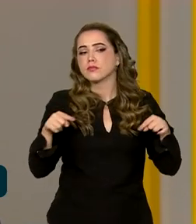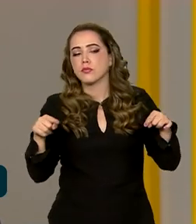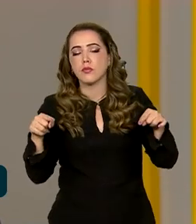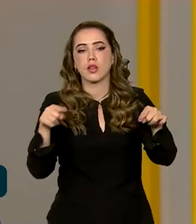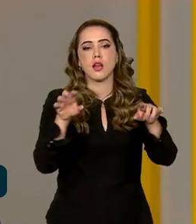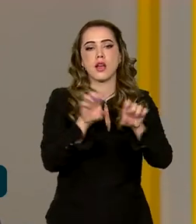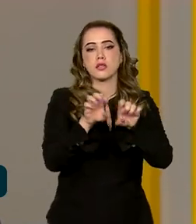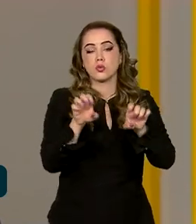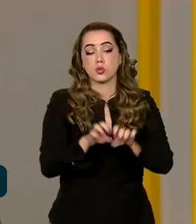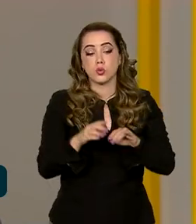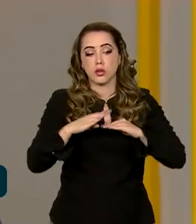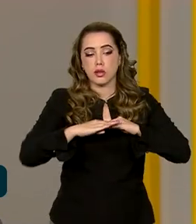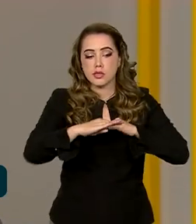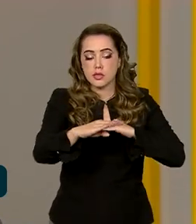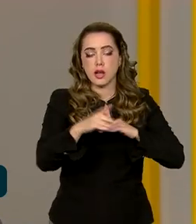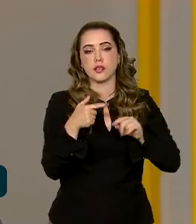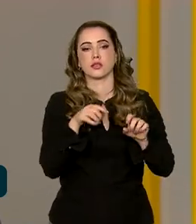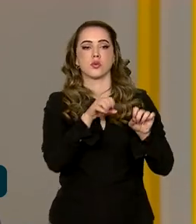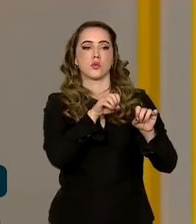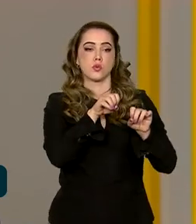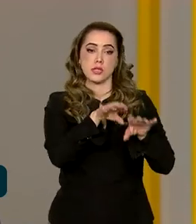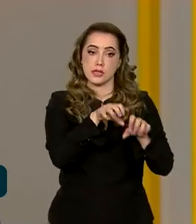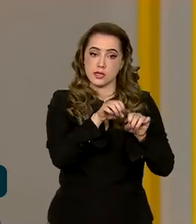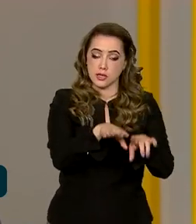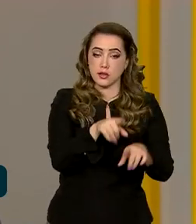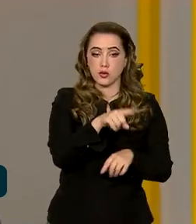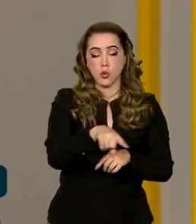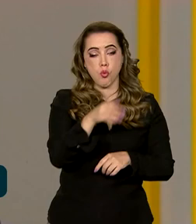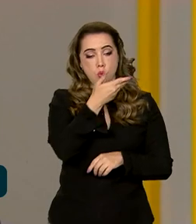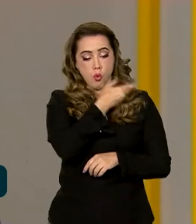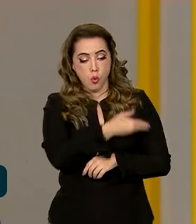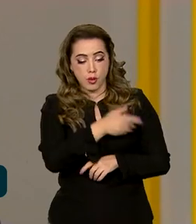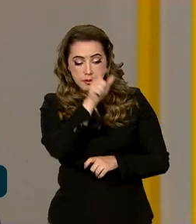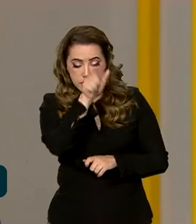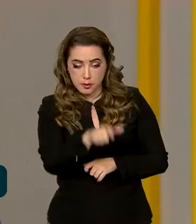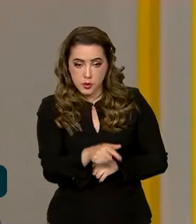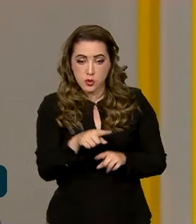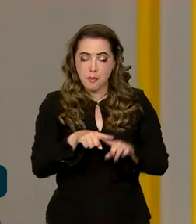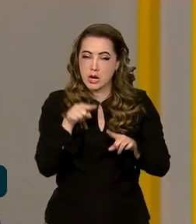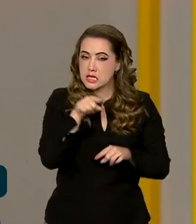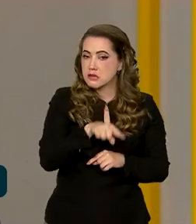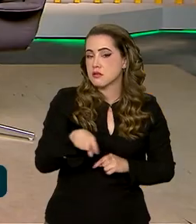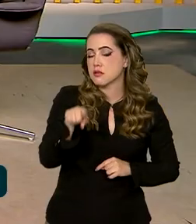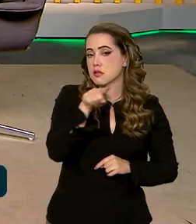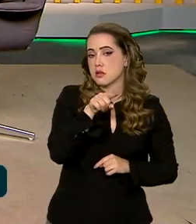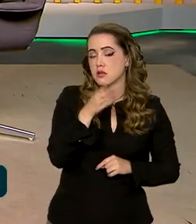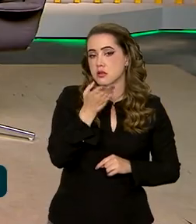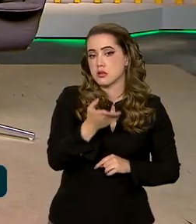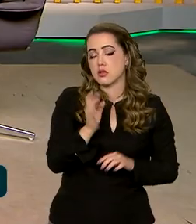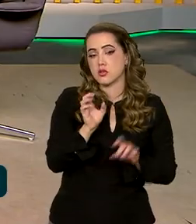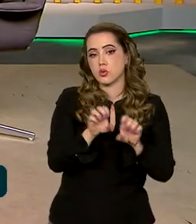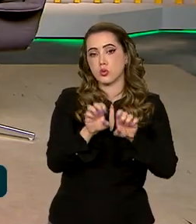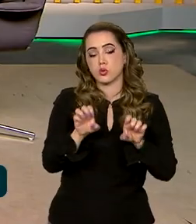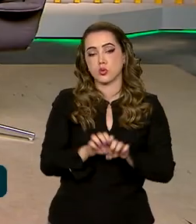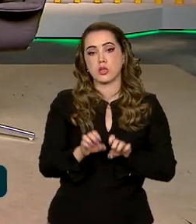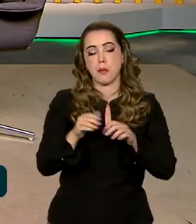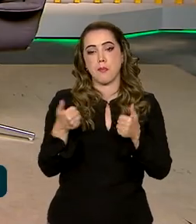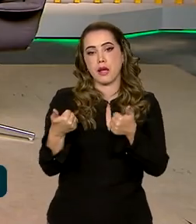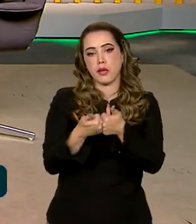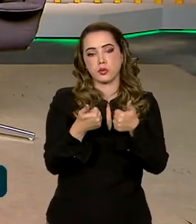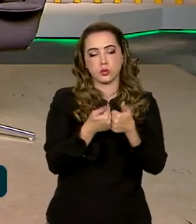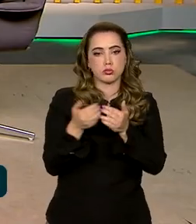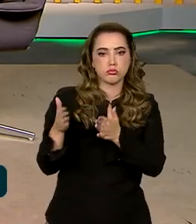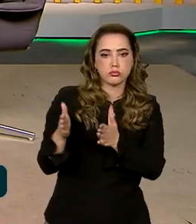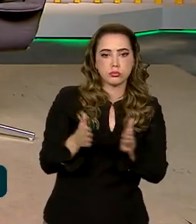a infraestrutura viária, a educação, claro, o comportamento humano, mas essa infraestrutura que circunda